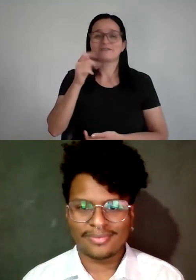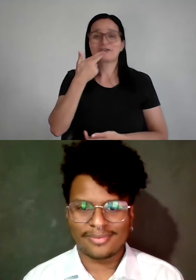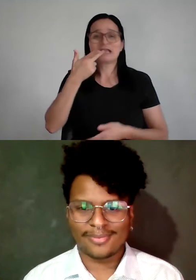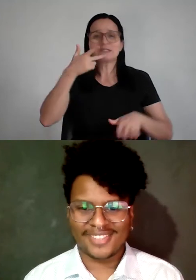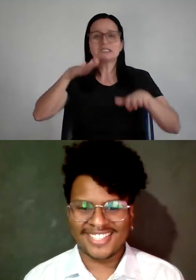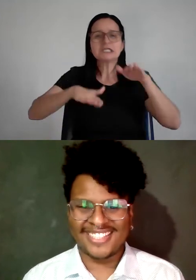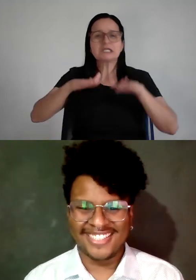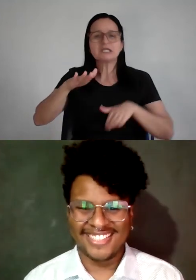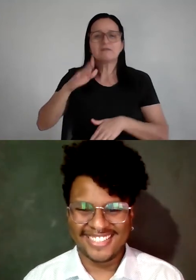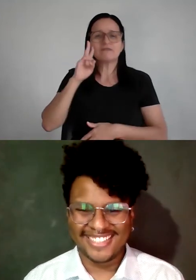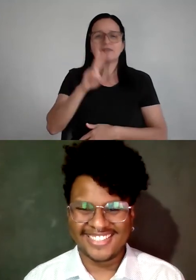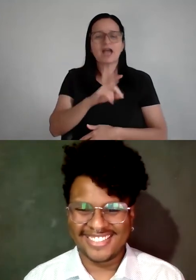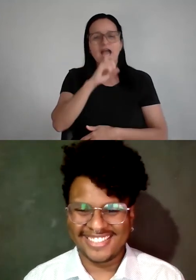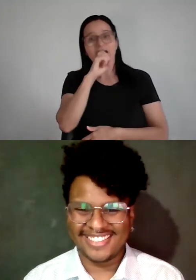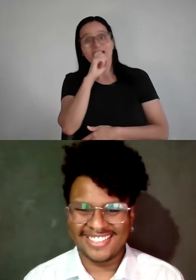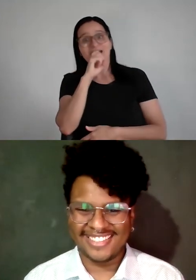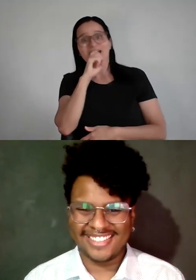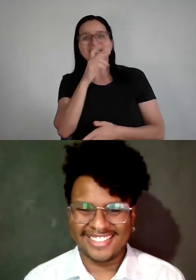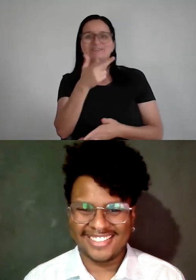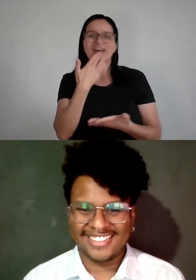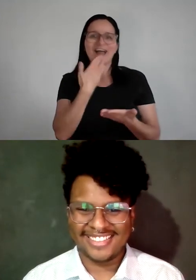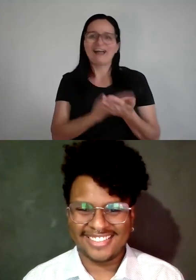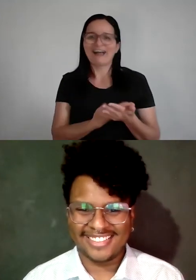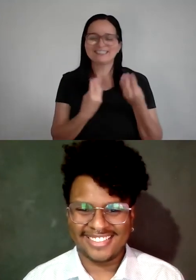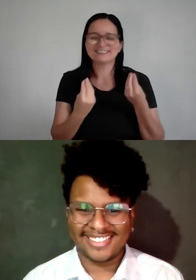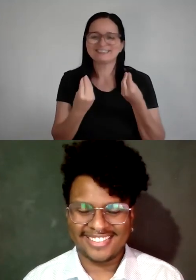inveja. Gente, assim, a galera